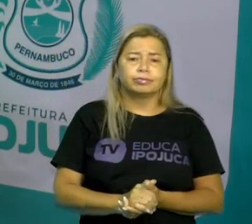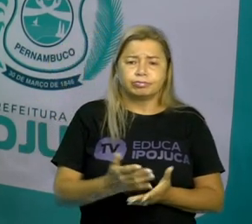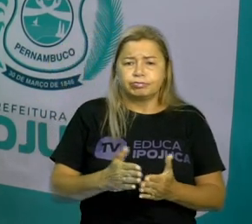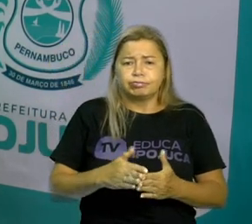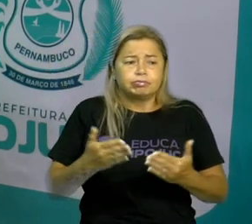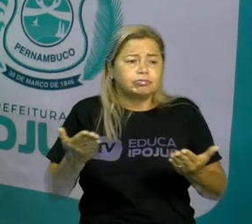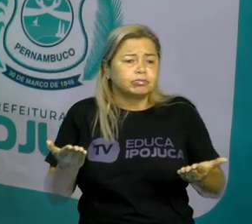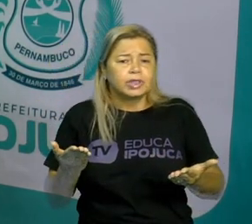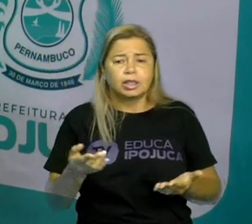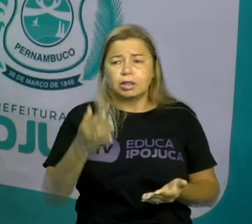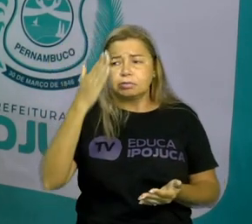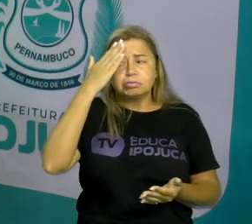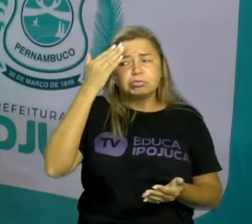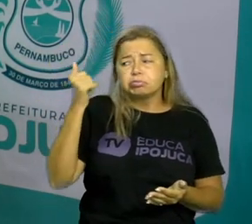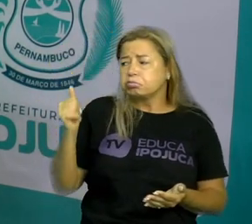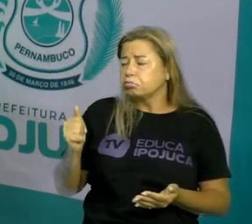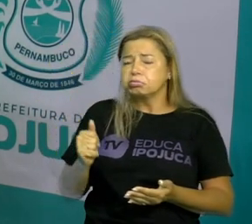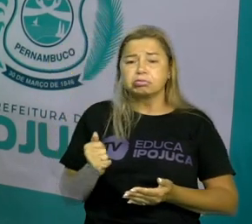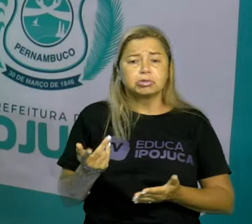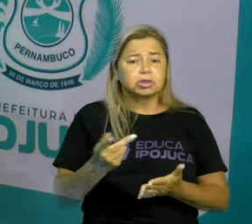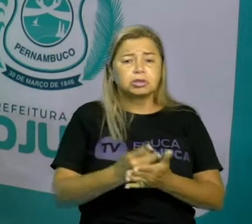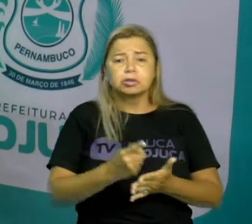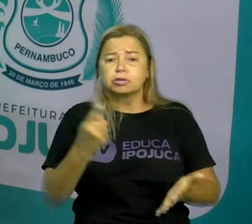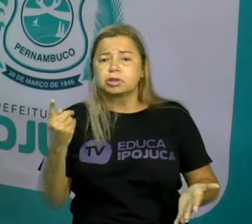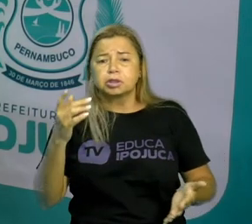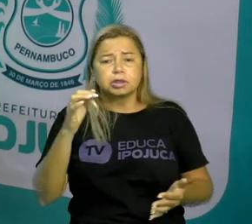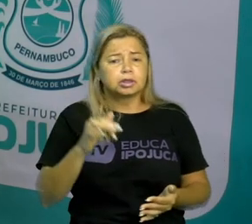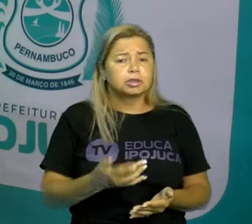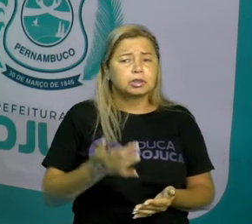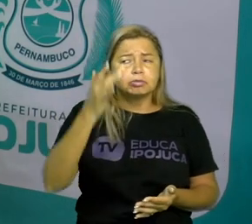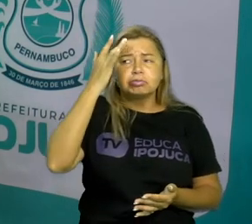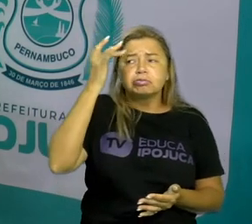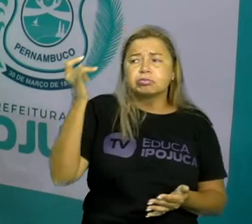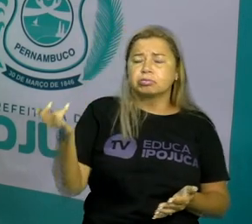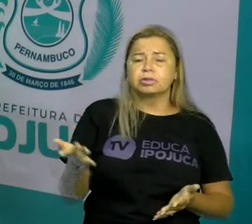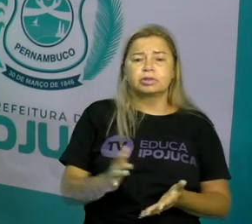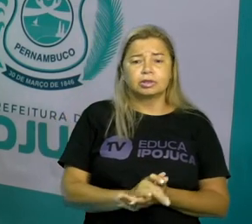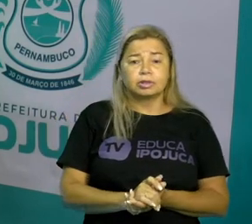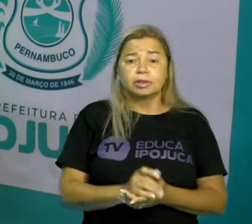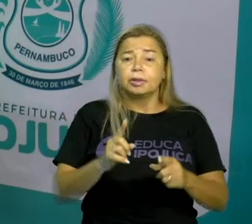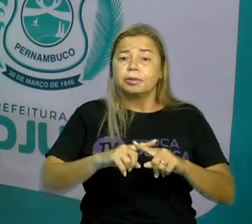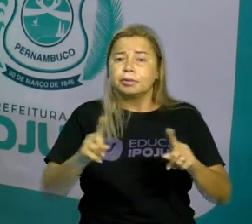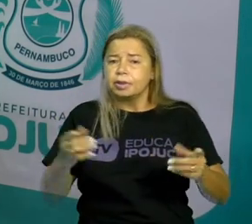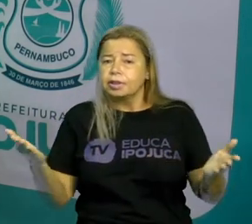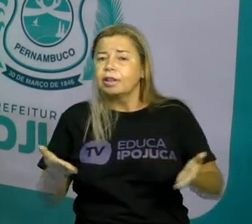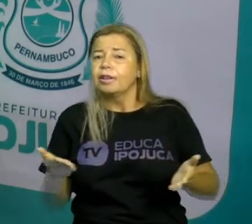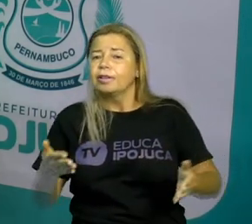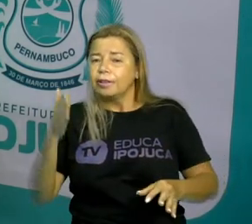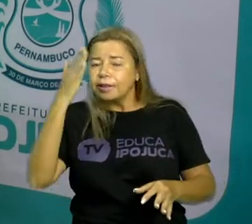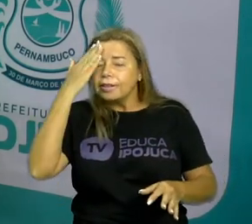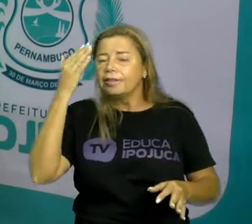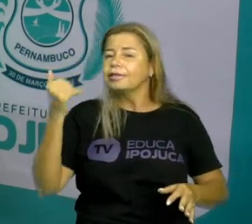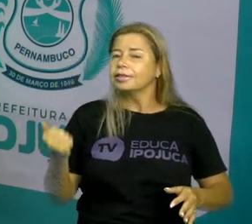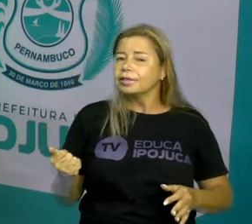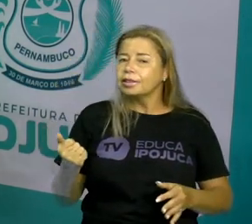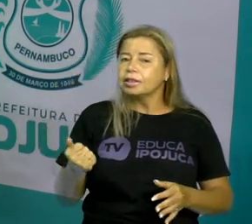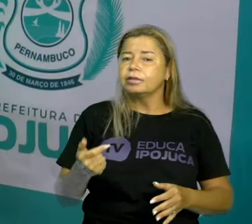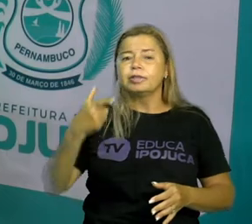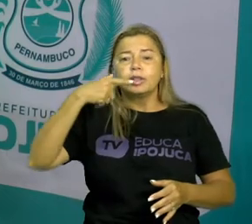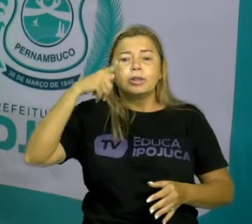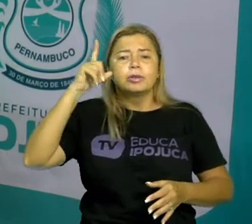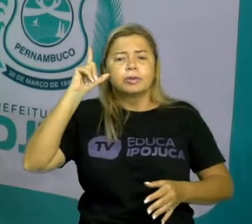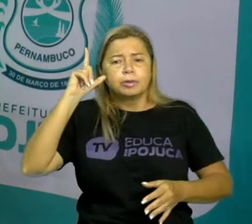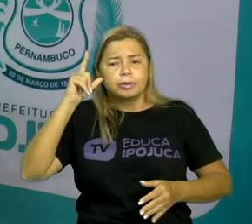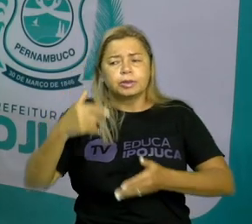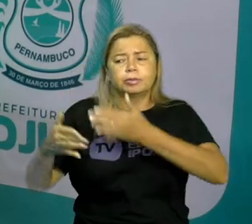não sei o que vai acontecer amanhã Eu não sei ainda o que vai acontecer À tarde Mas agora eu sei o que está acontecendo E ontem a gente já sabe o que aconteceu Porque